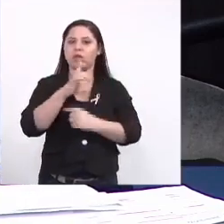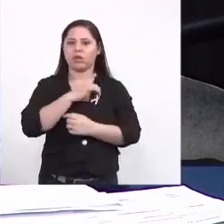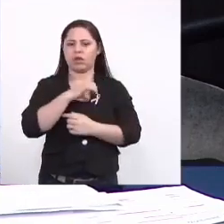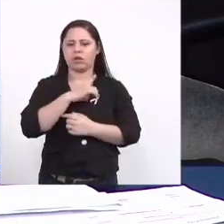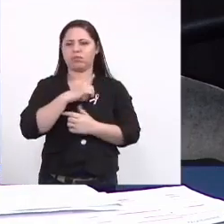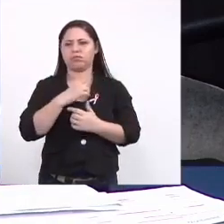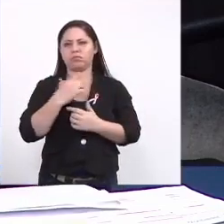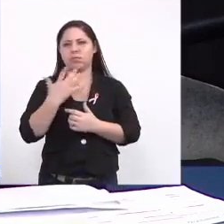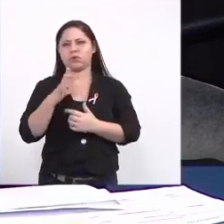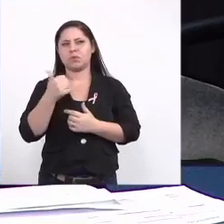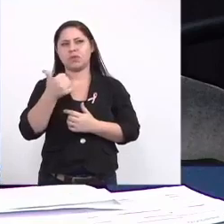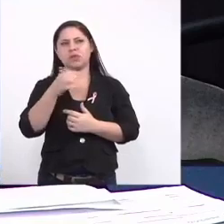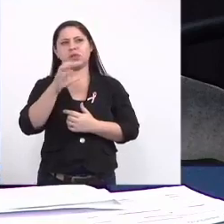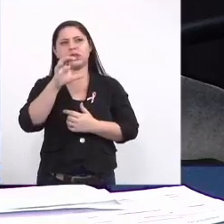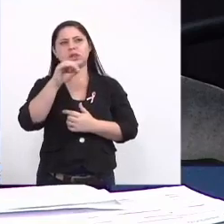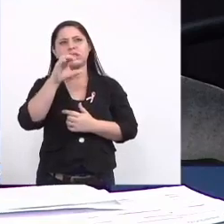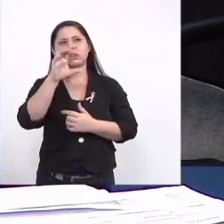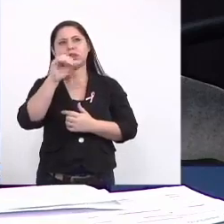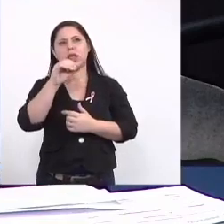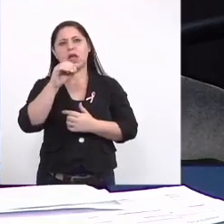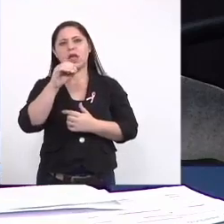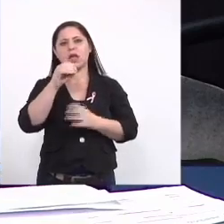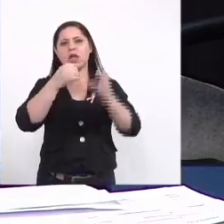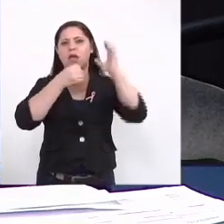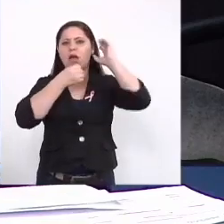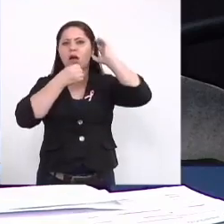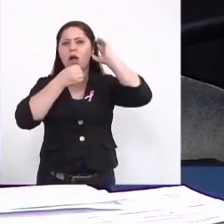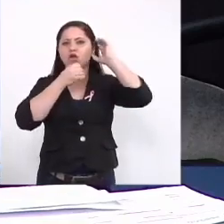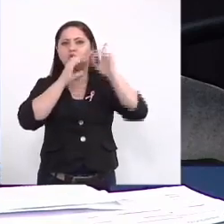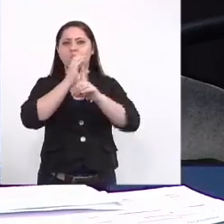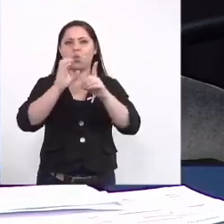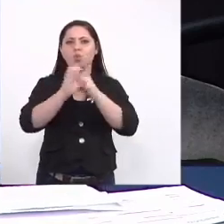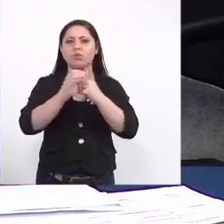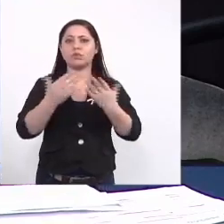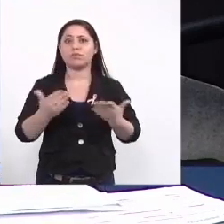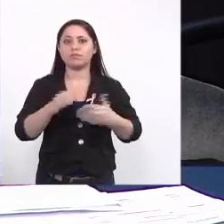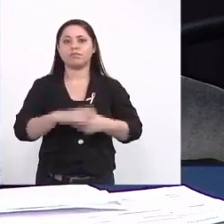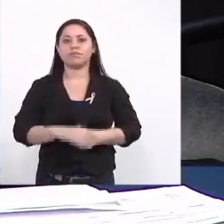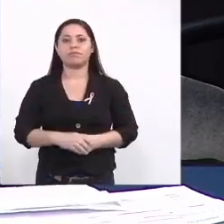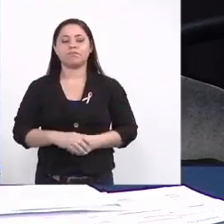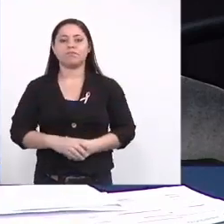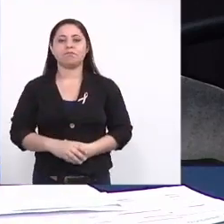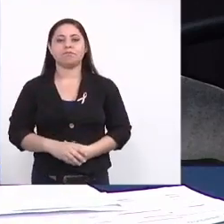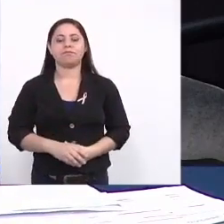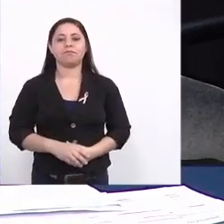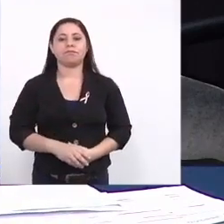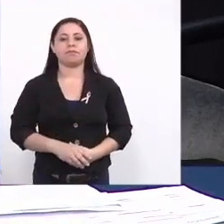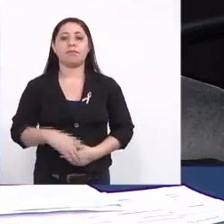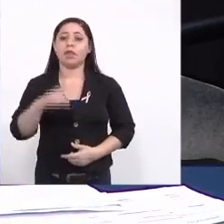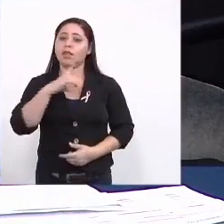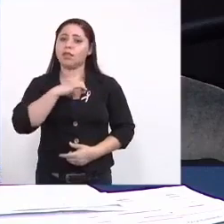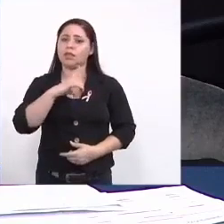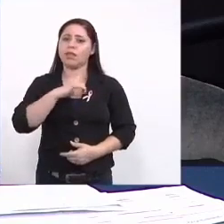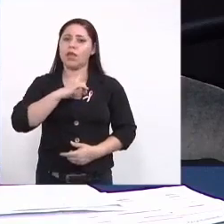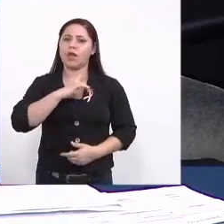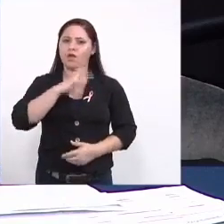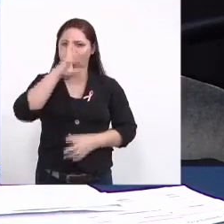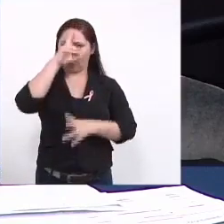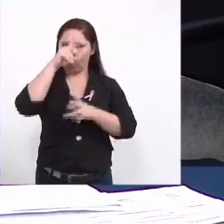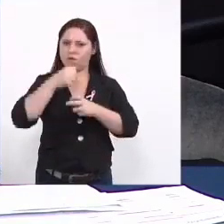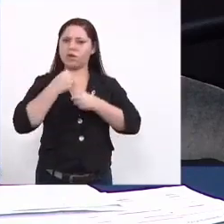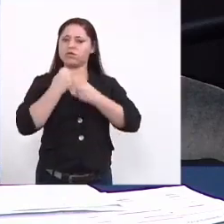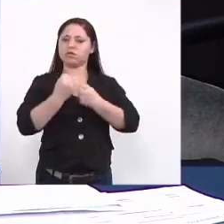umas 100 rádios comunitárias então é ter esse empoderamento